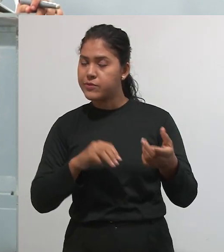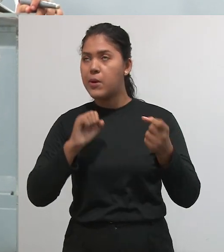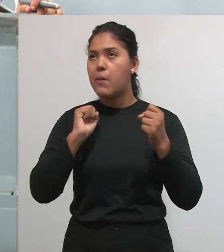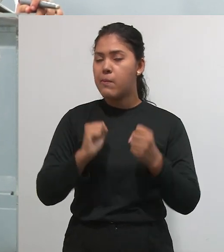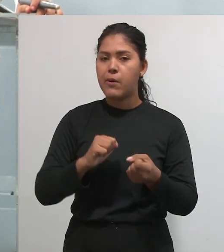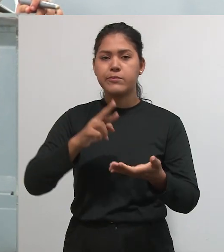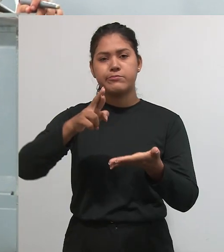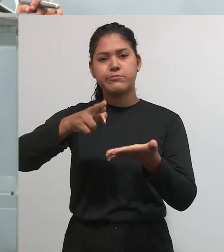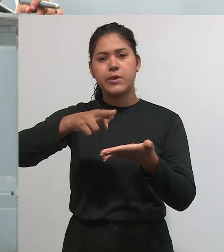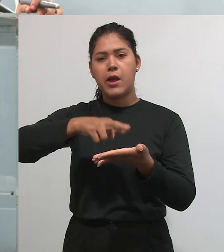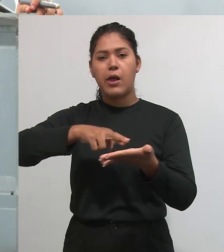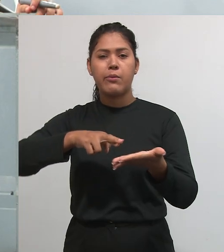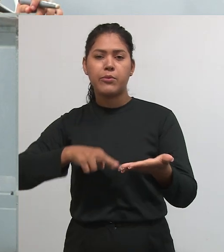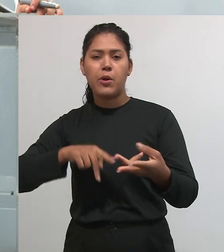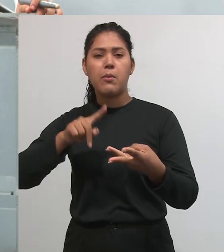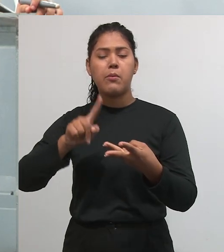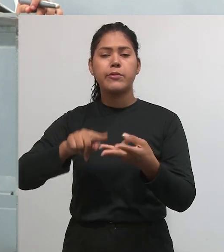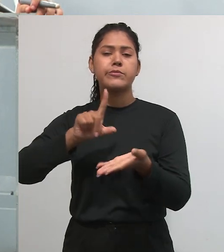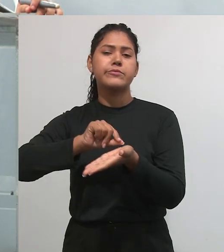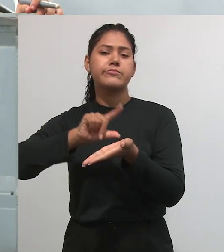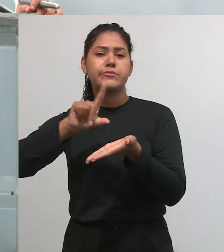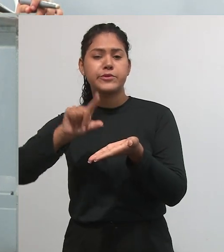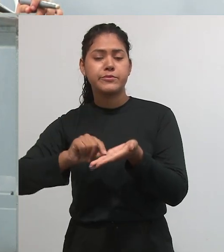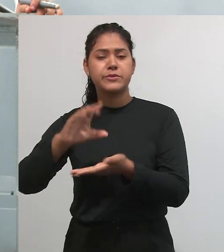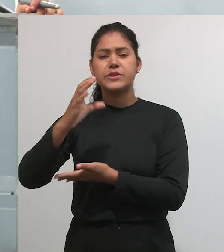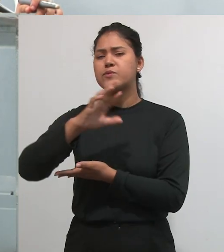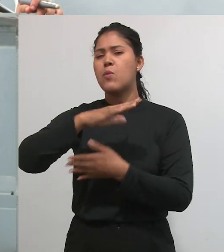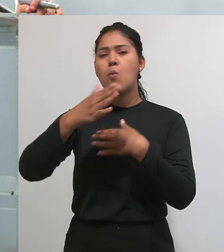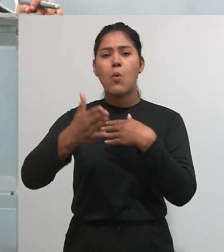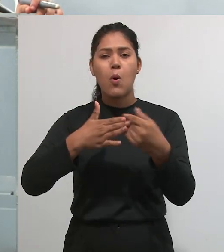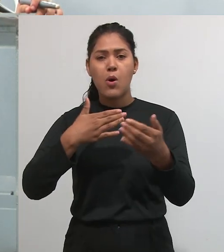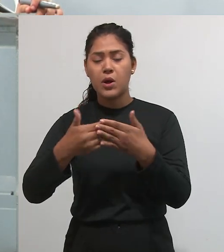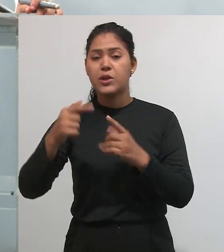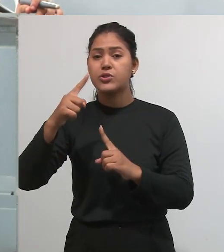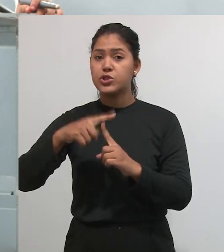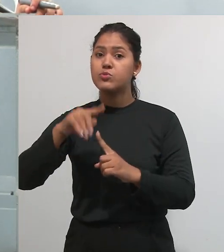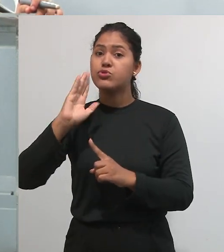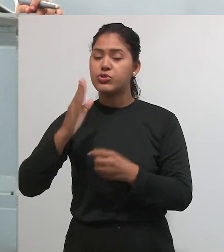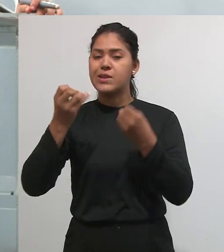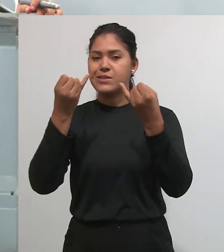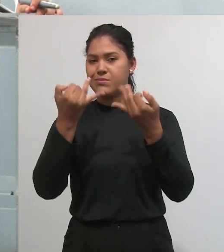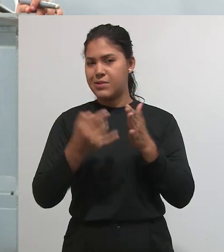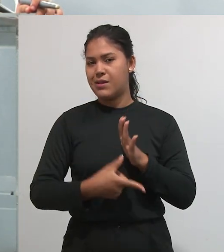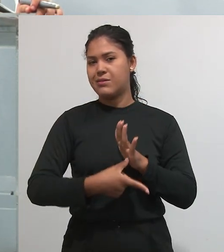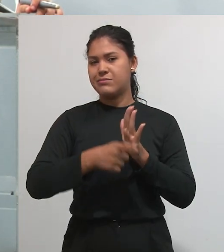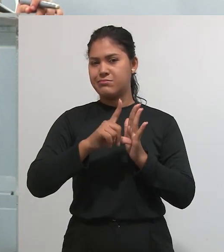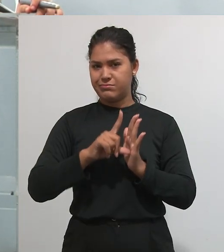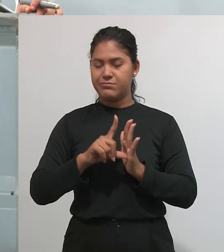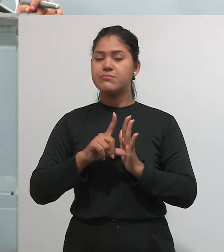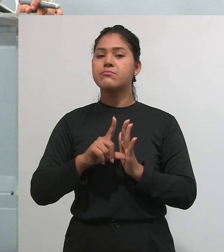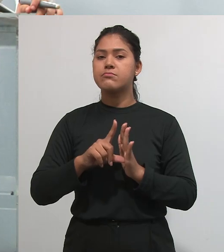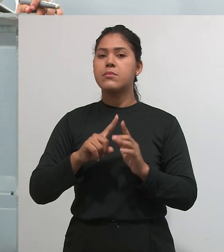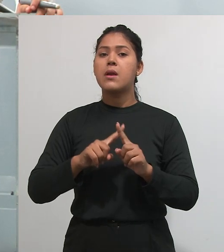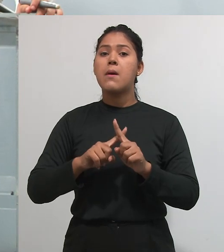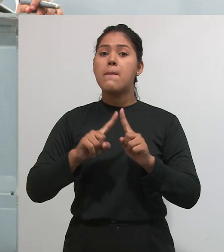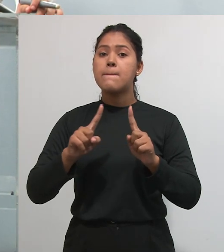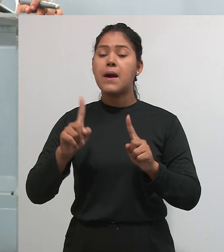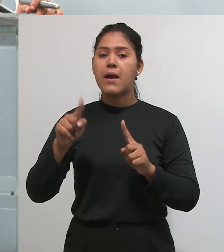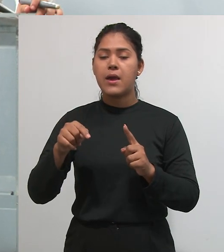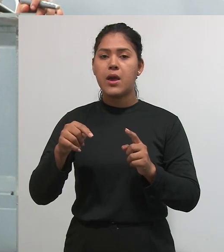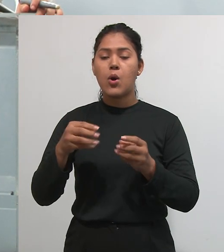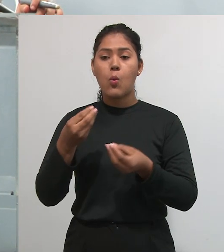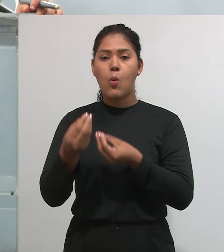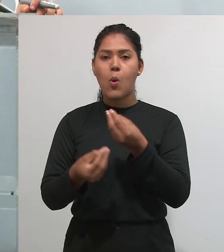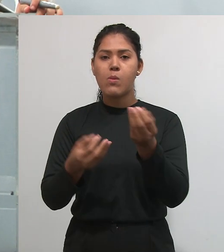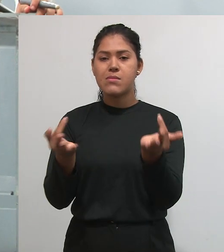pode ser um relato de experiência, pode ser um artigo científico, qualquer uma daquelas modalidades que eu citei anteriormente. Mas é uma maneira de